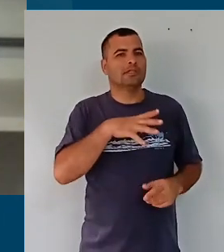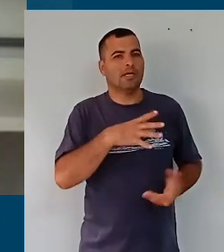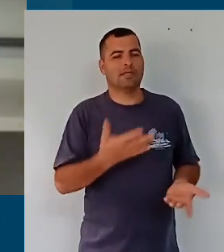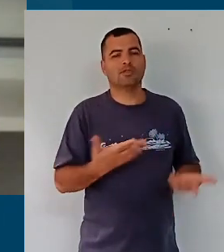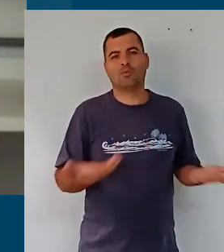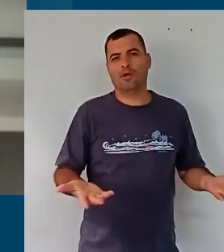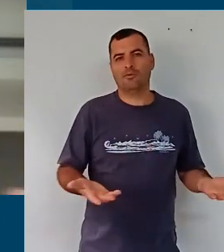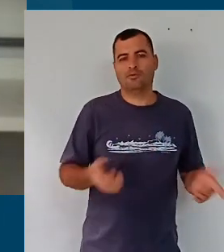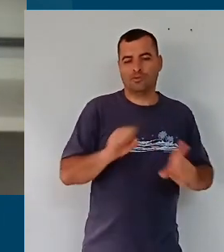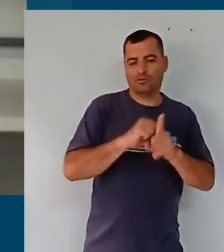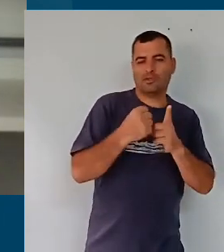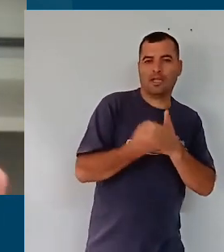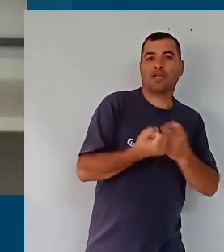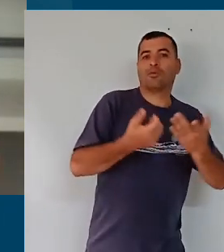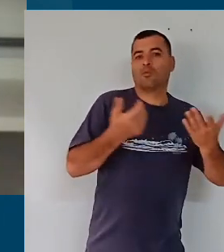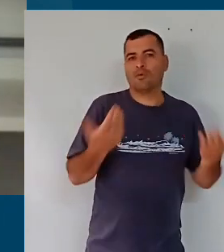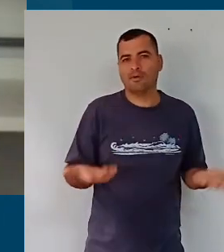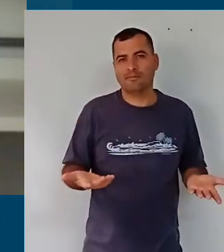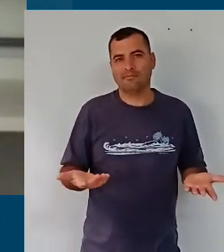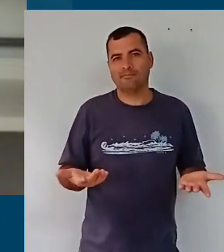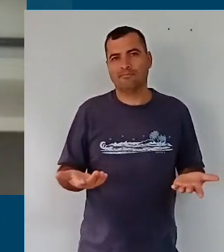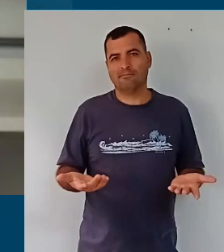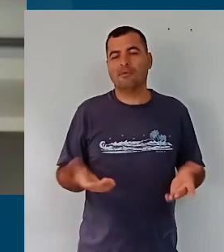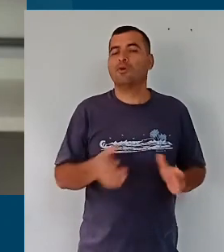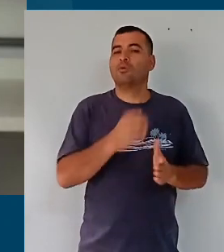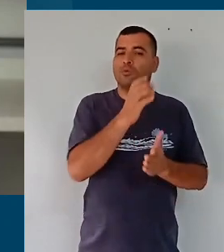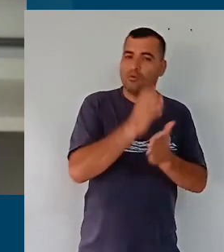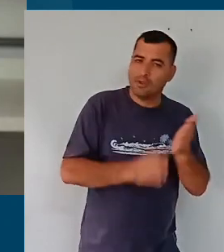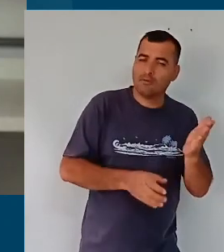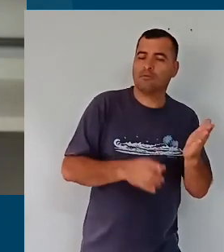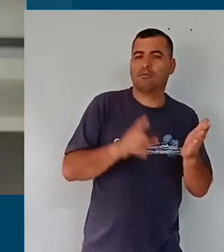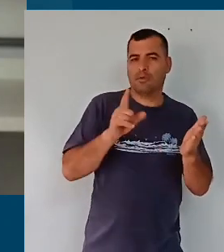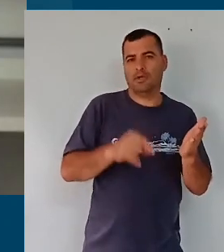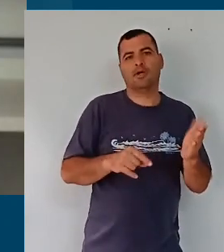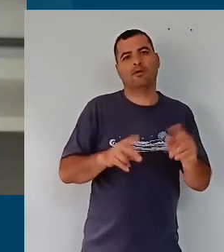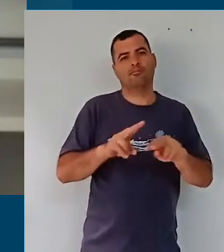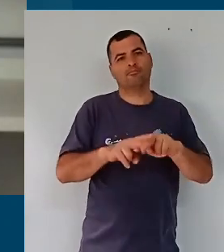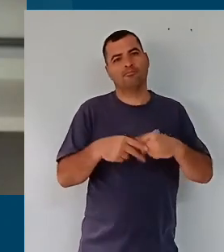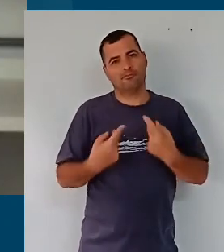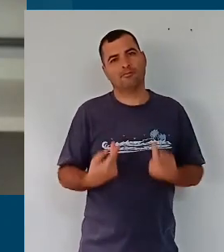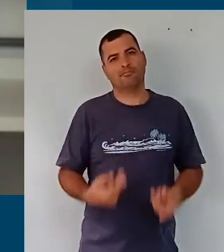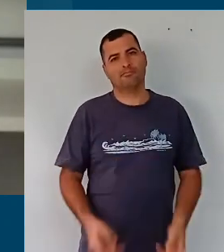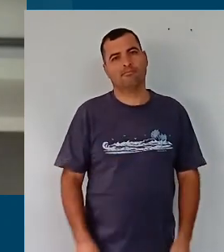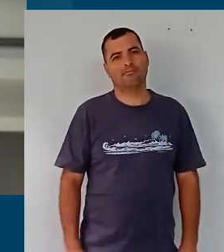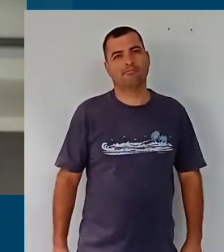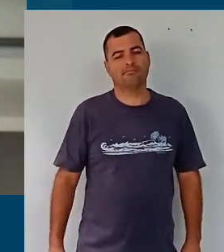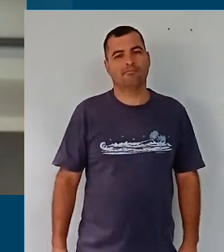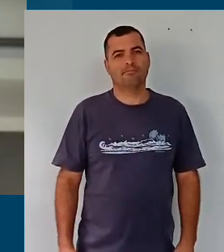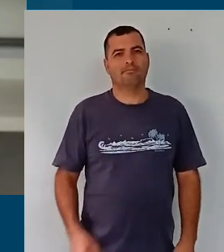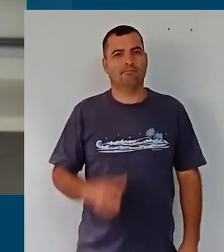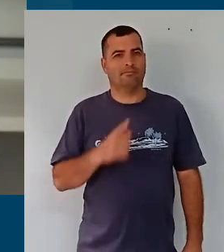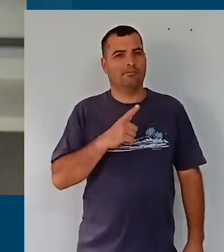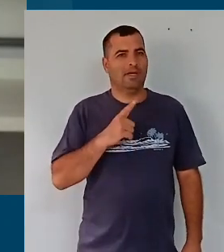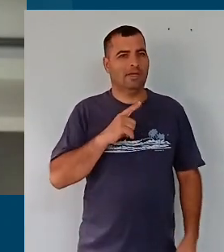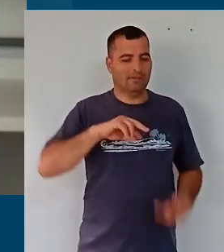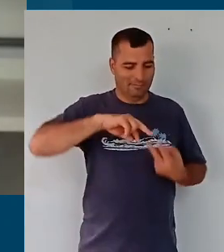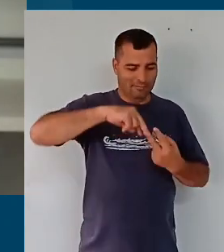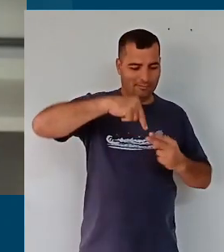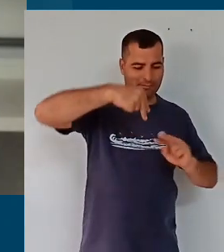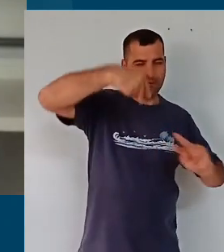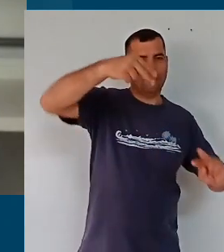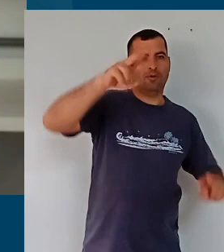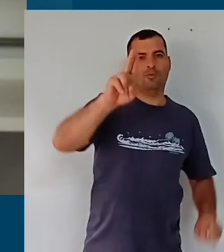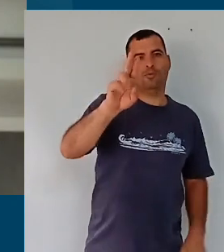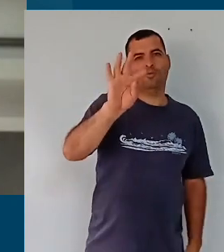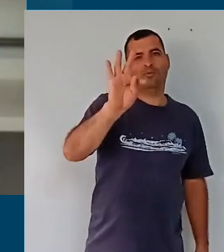tipo de sociedade. Então, no fundo, o currículo ele leva esse gene de